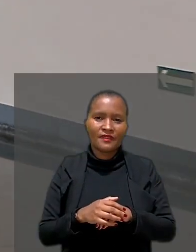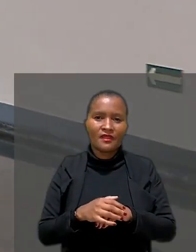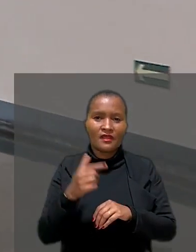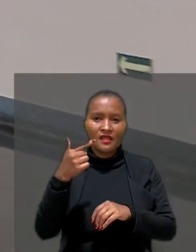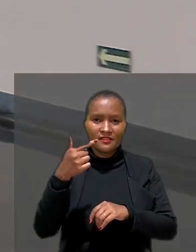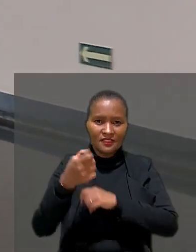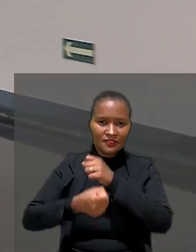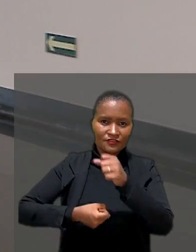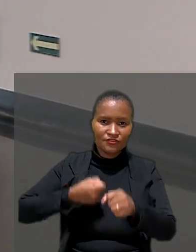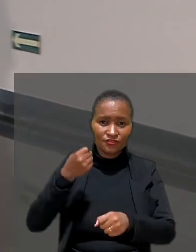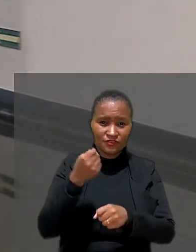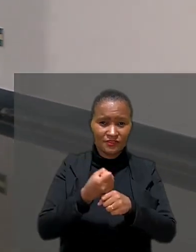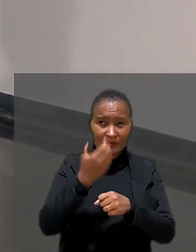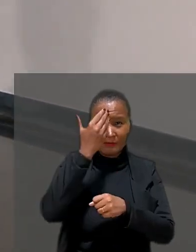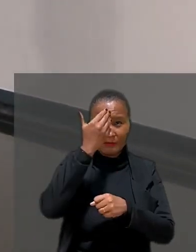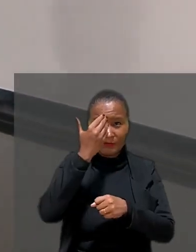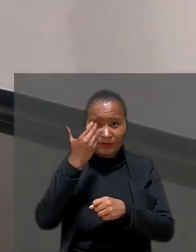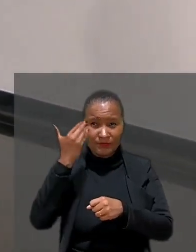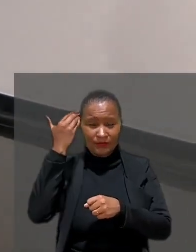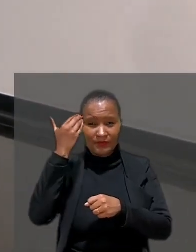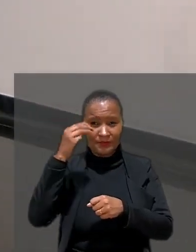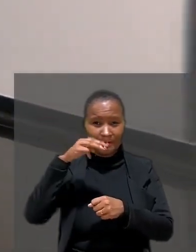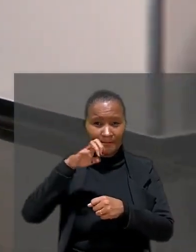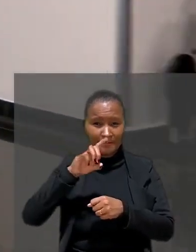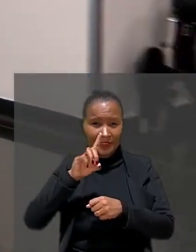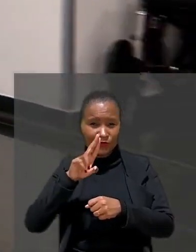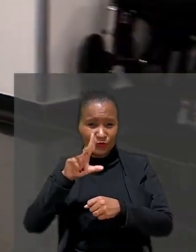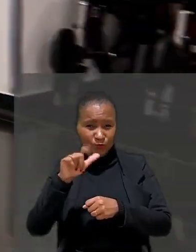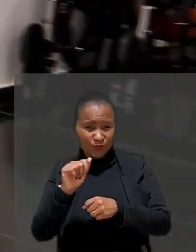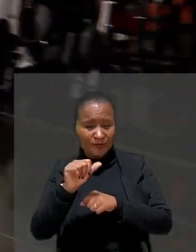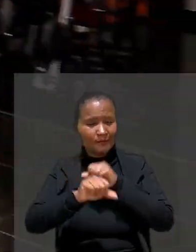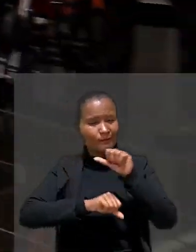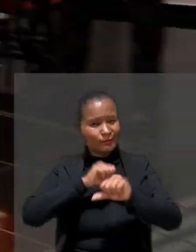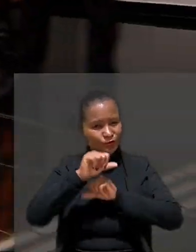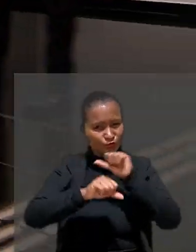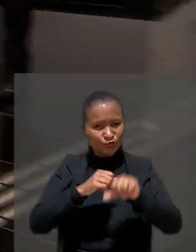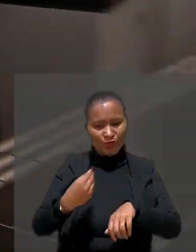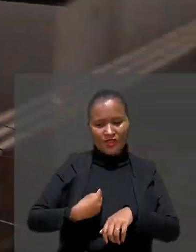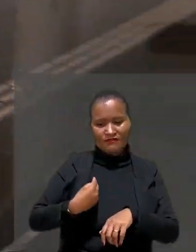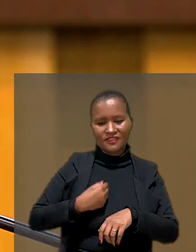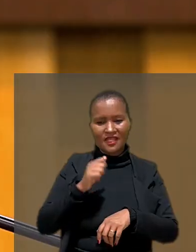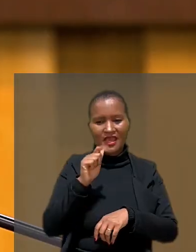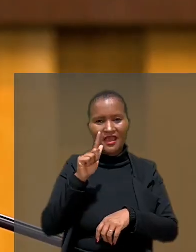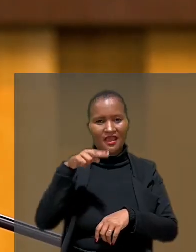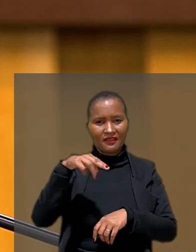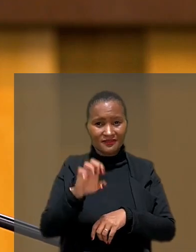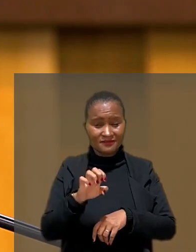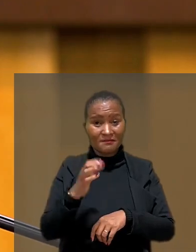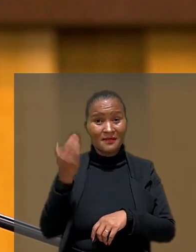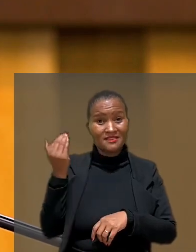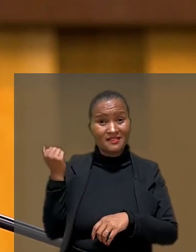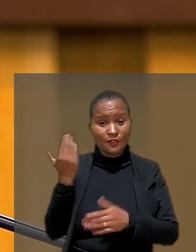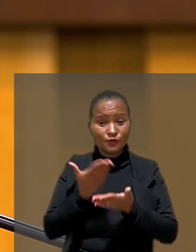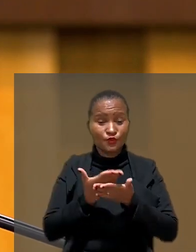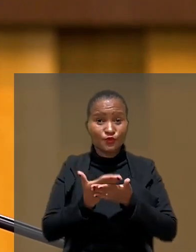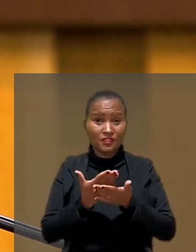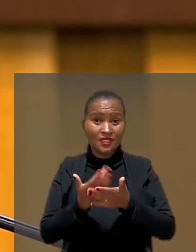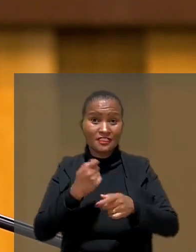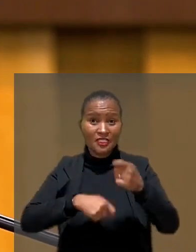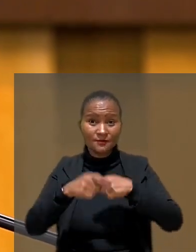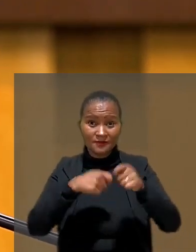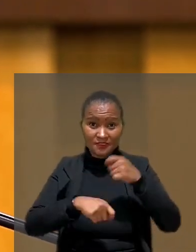Há sete anos, um derrame de medula mudou completamente a vida da Agna. Ela era estudante de